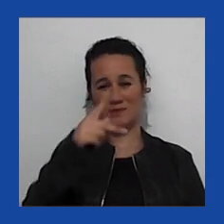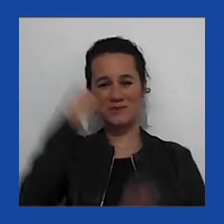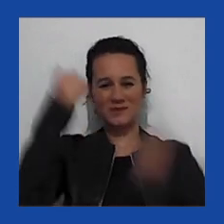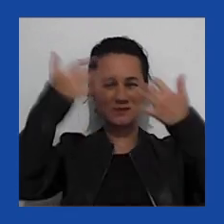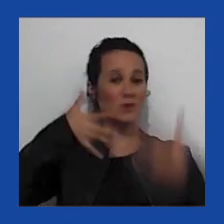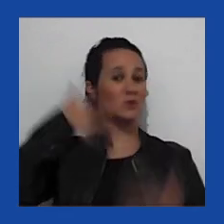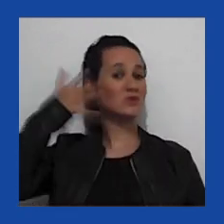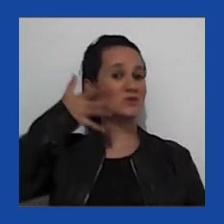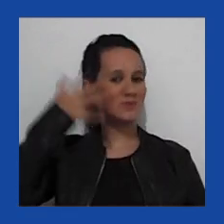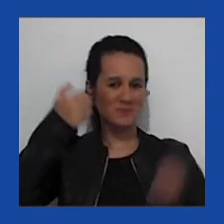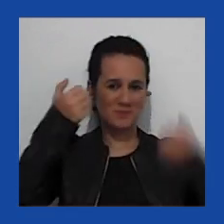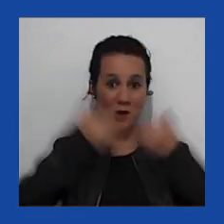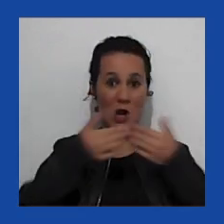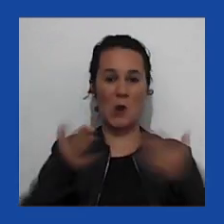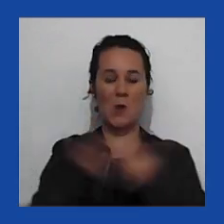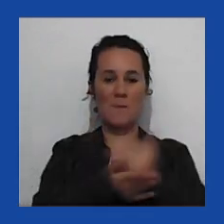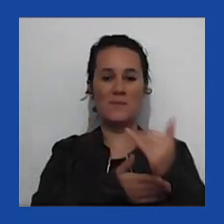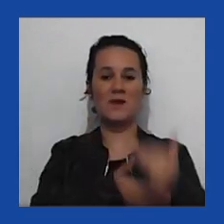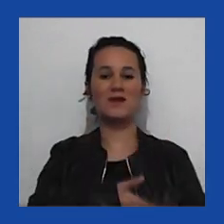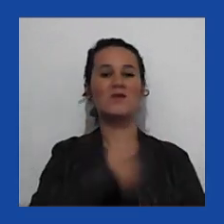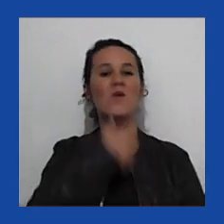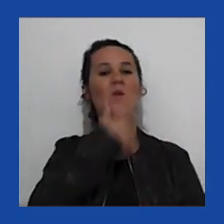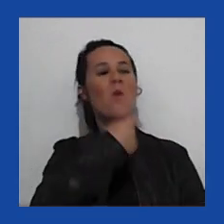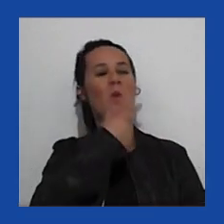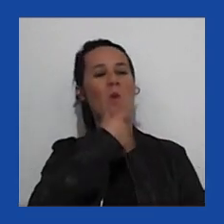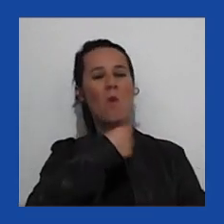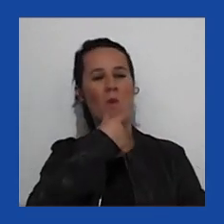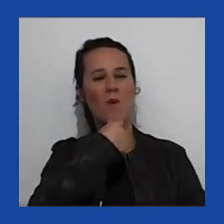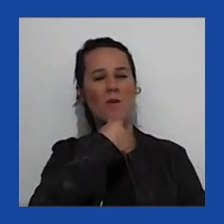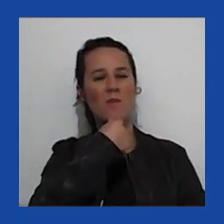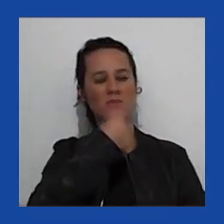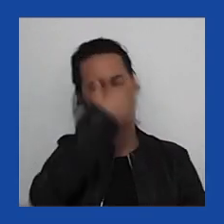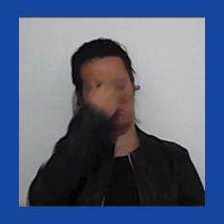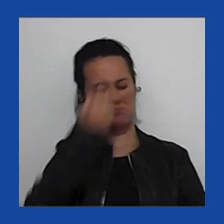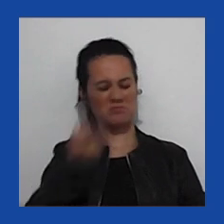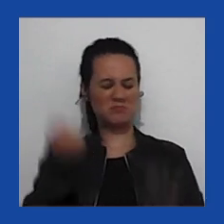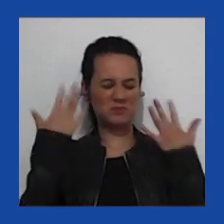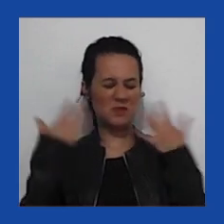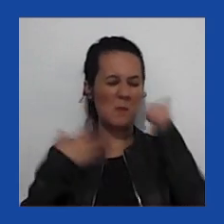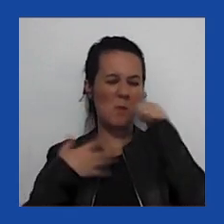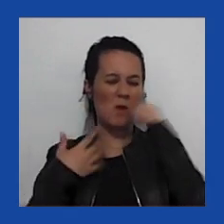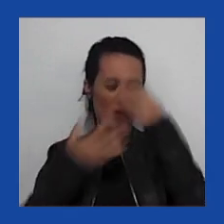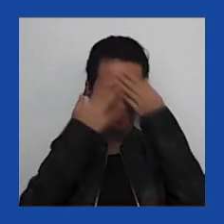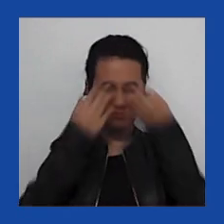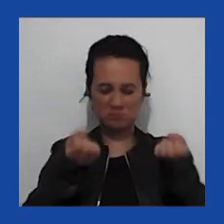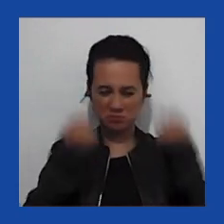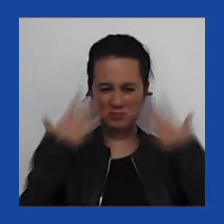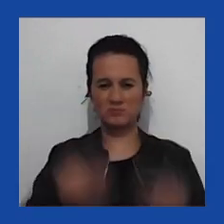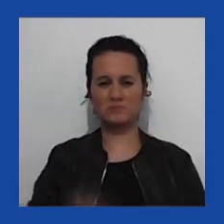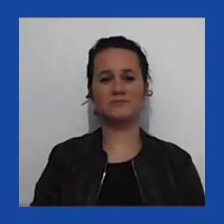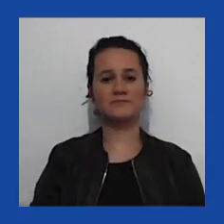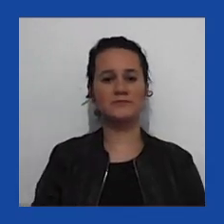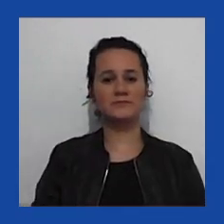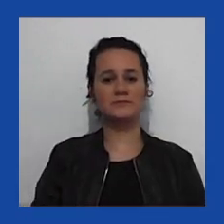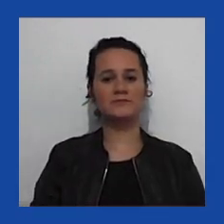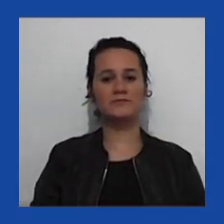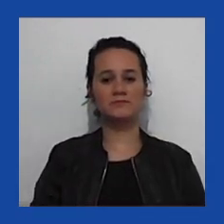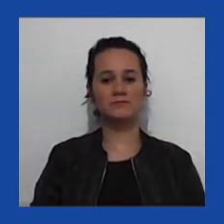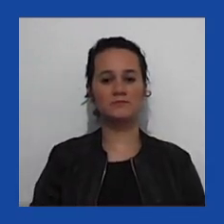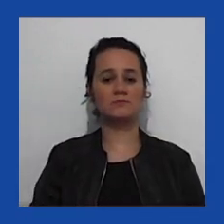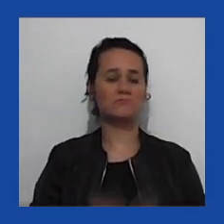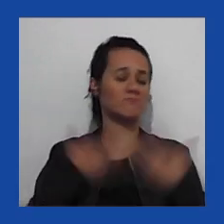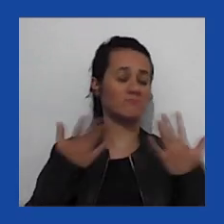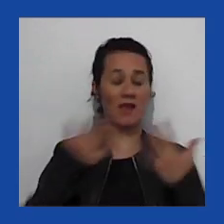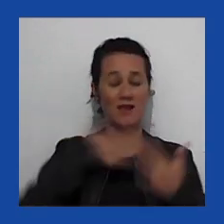inaugural dele, o homem é esquecido e a mulher é esquecida. Como eu disse, eu não acredito que